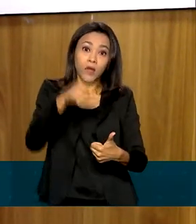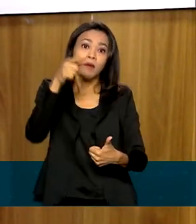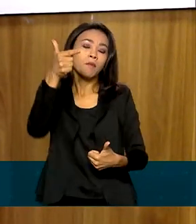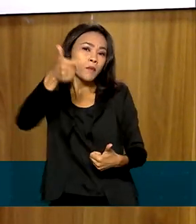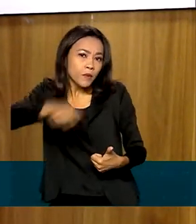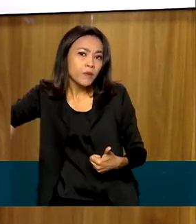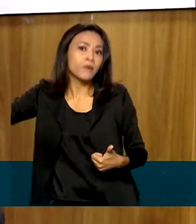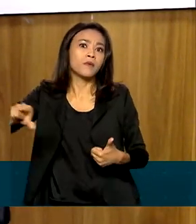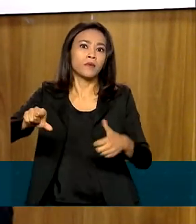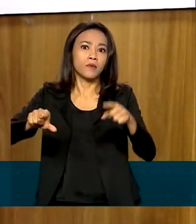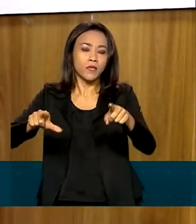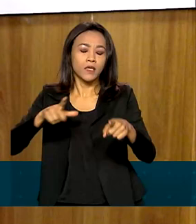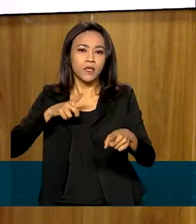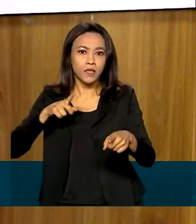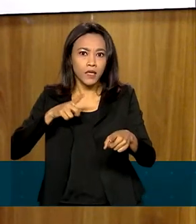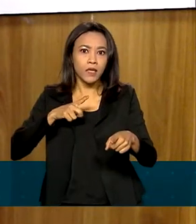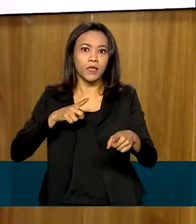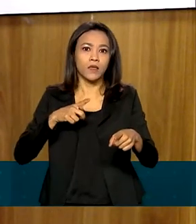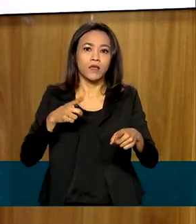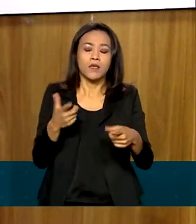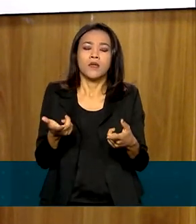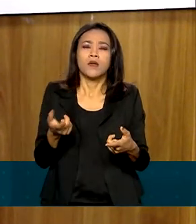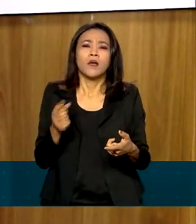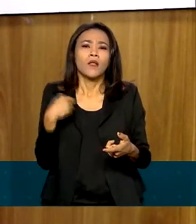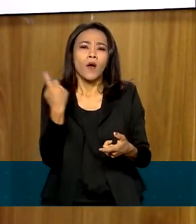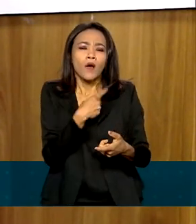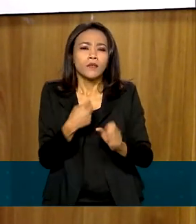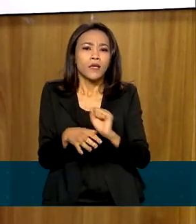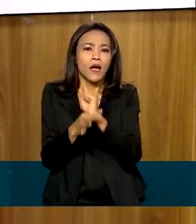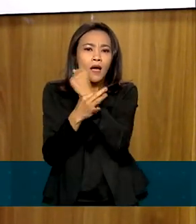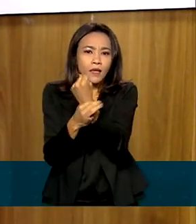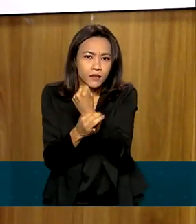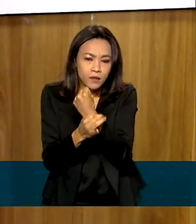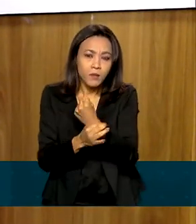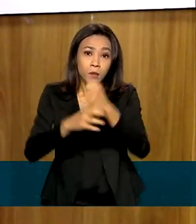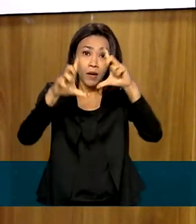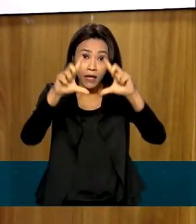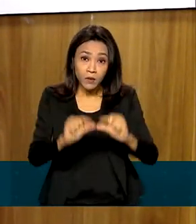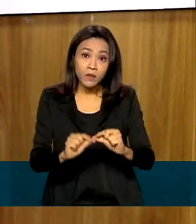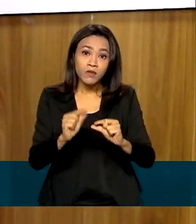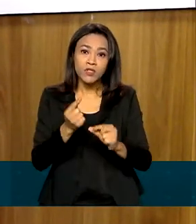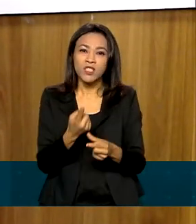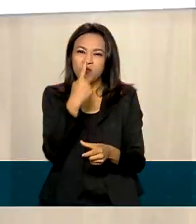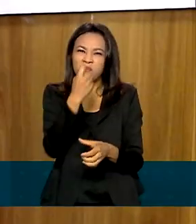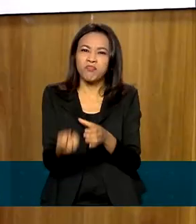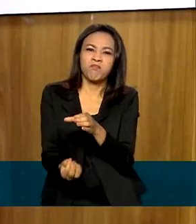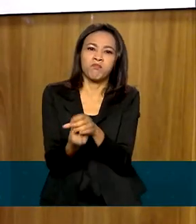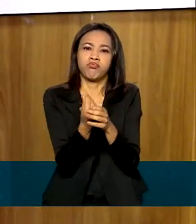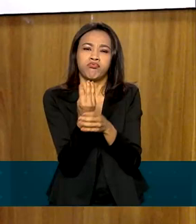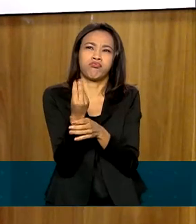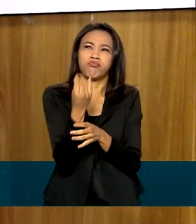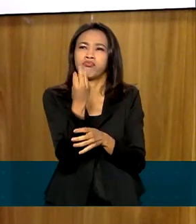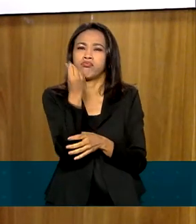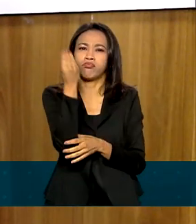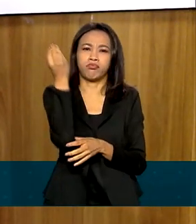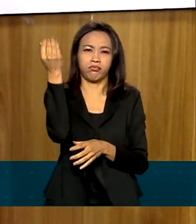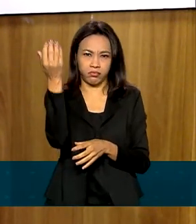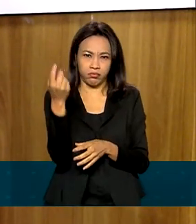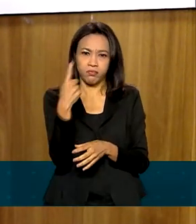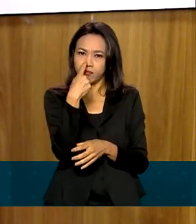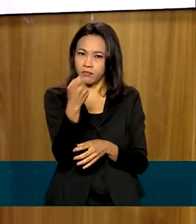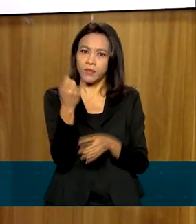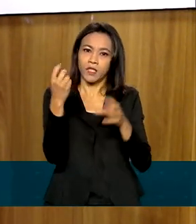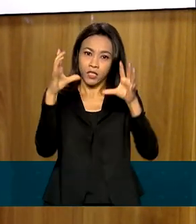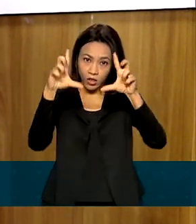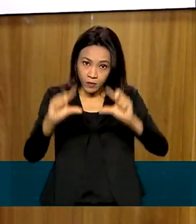volumes e baixo valor agregado, a gente garante, então, uma redução muito grande da emissão de gases de efeito estufa. Nós lançamos um programa de frota